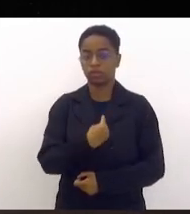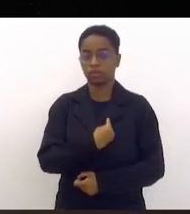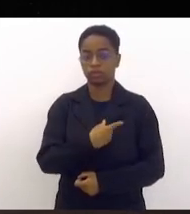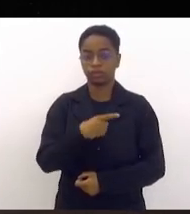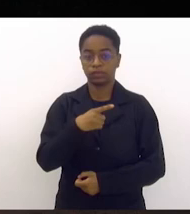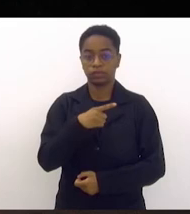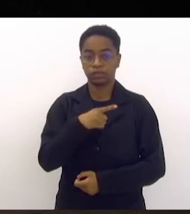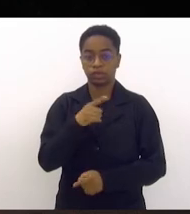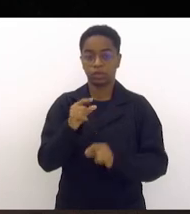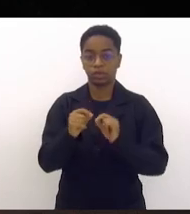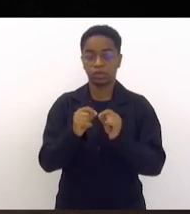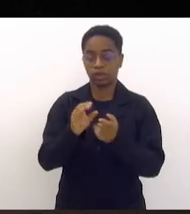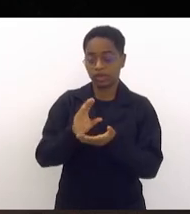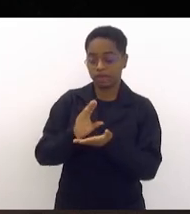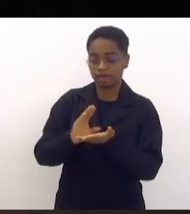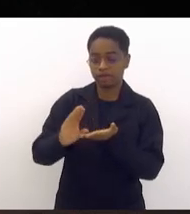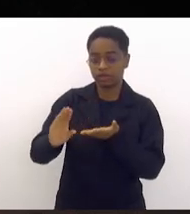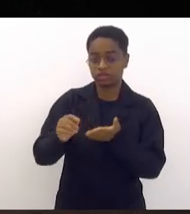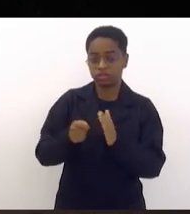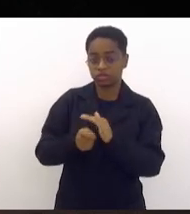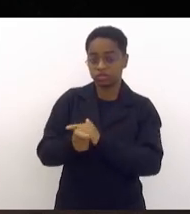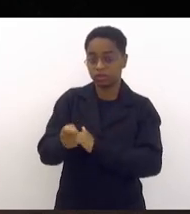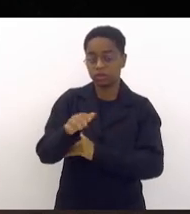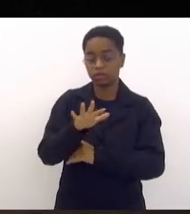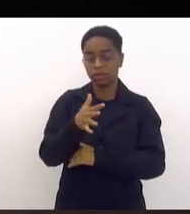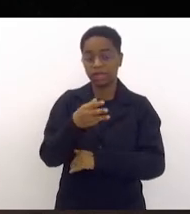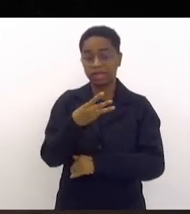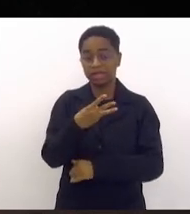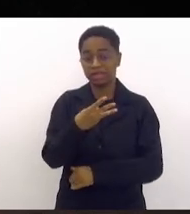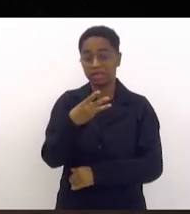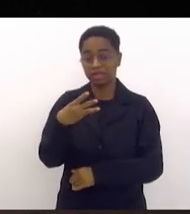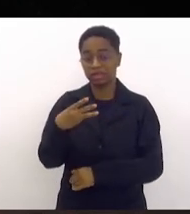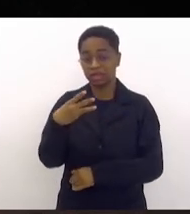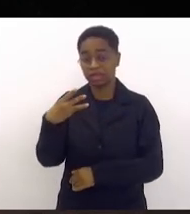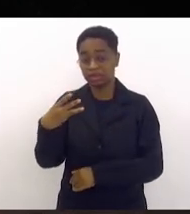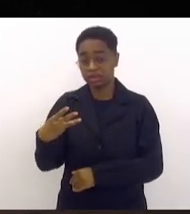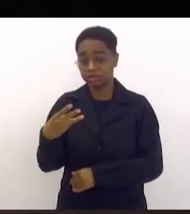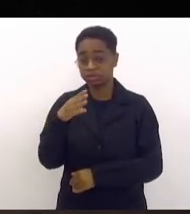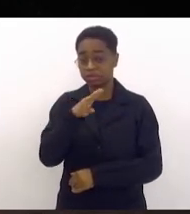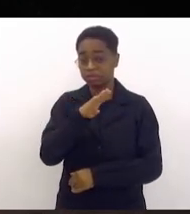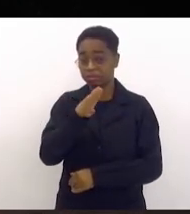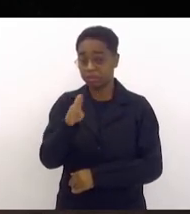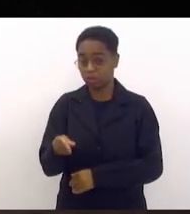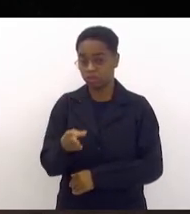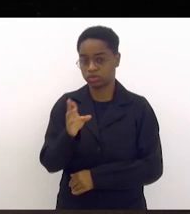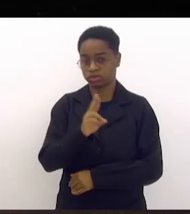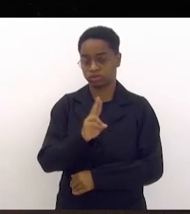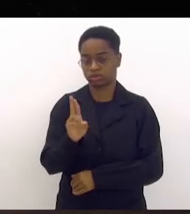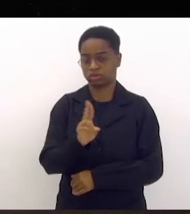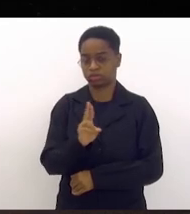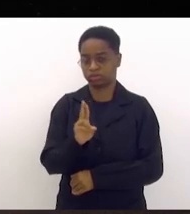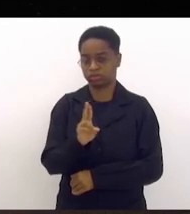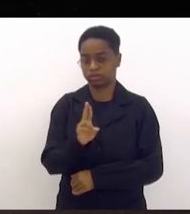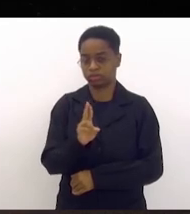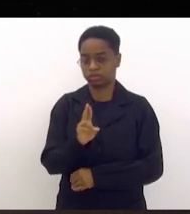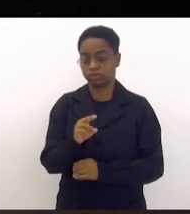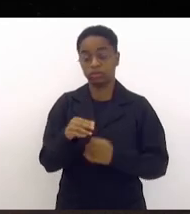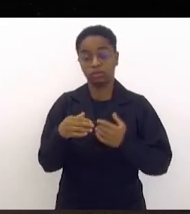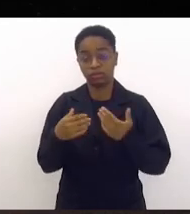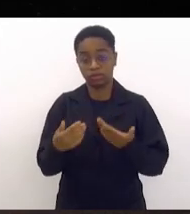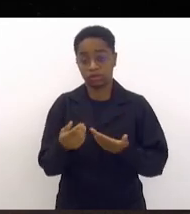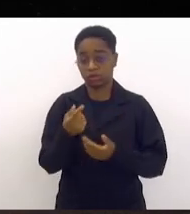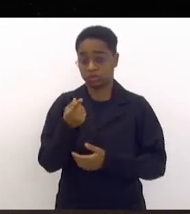aporte de investimento na ordem de R$333,00,000,000,000. parte desses